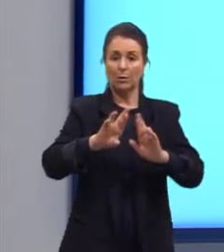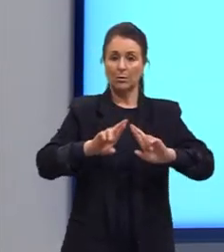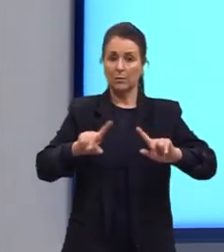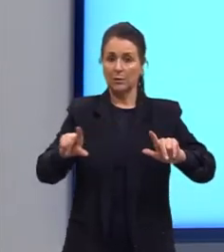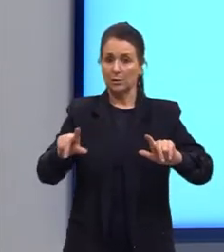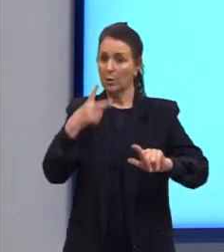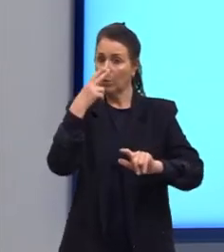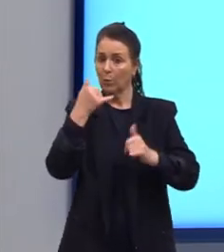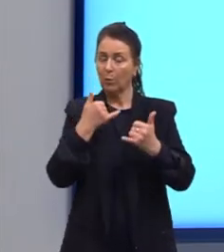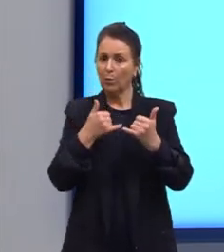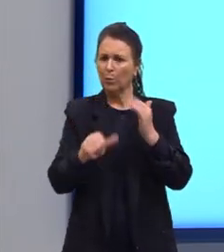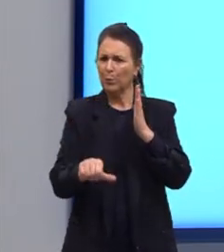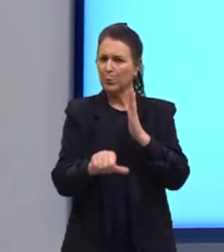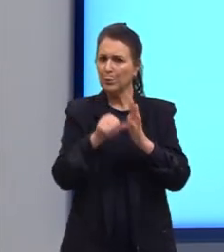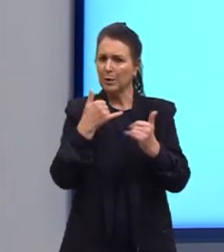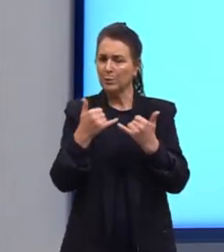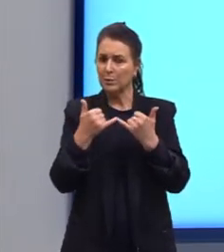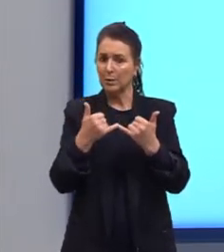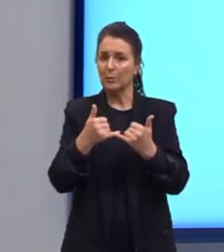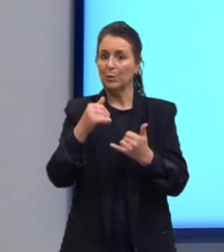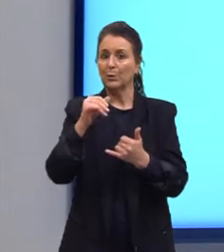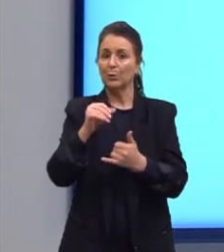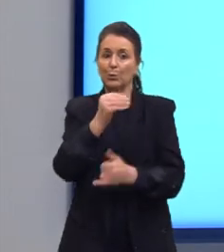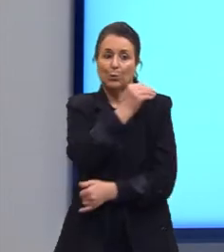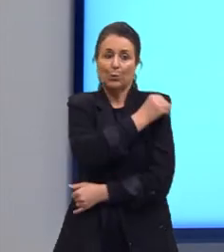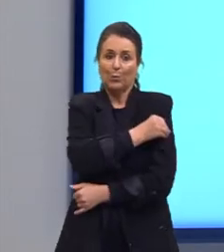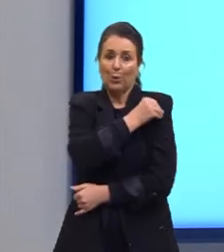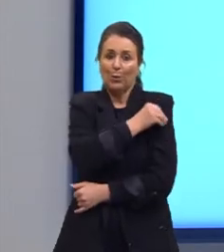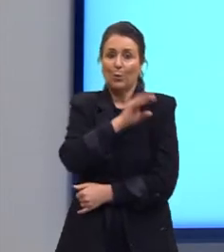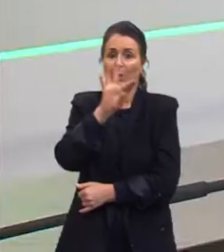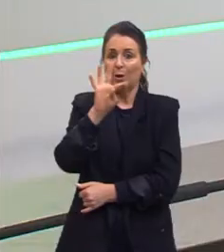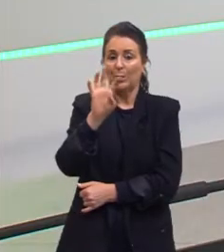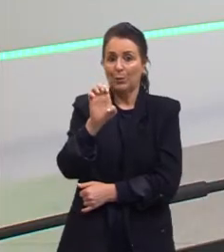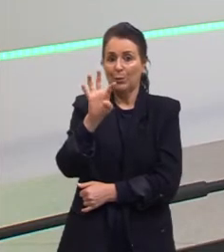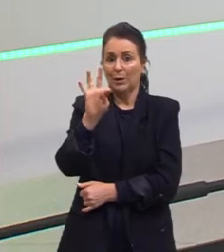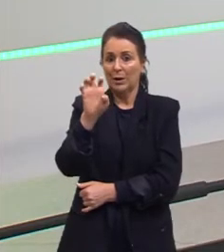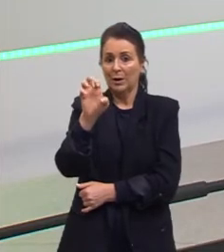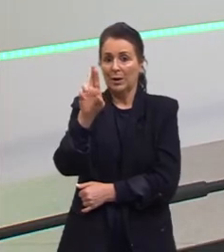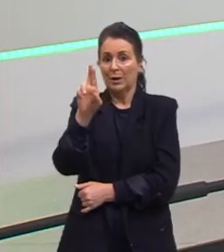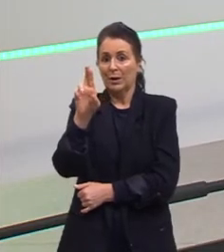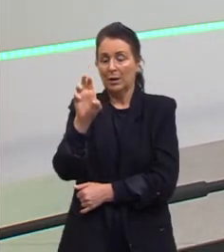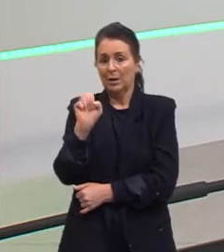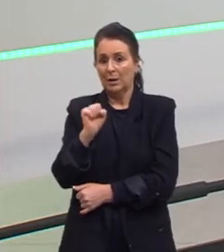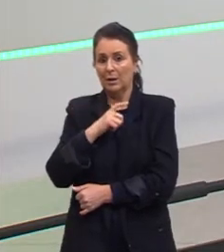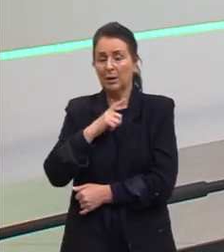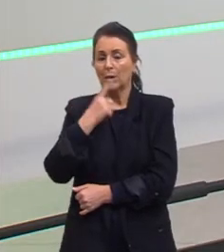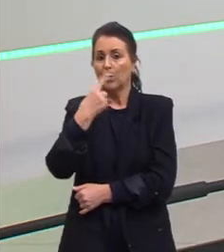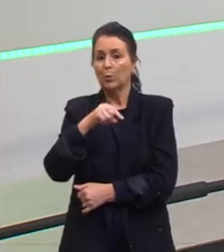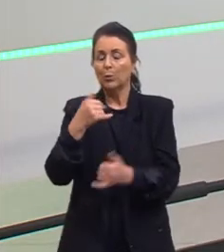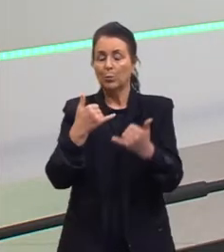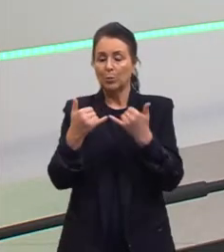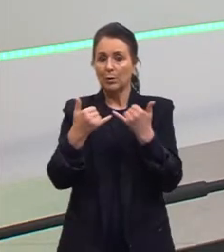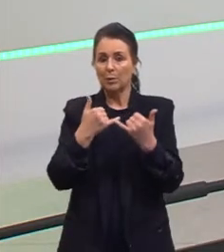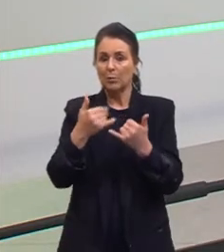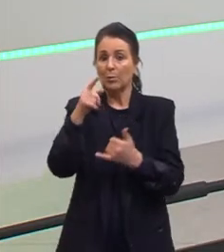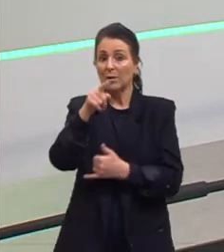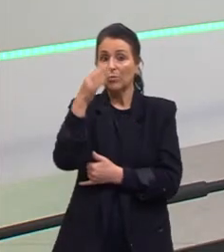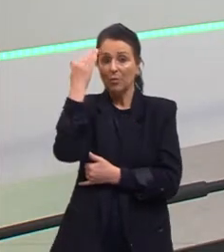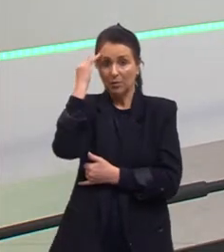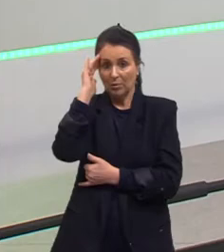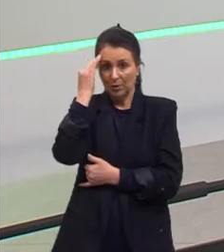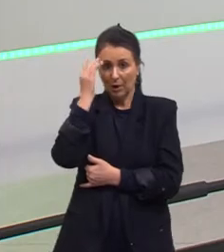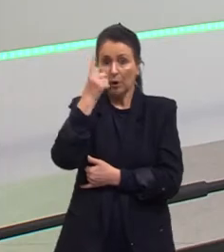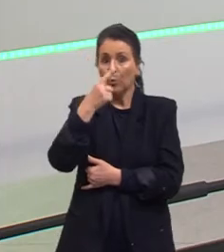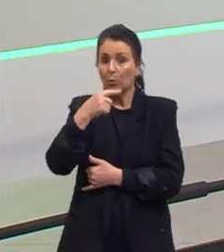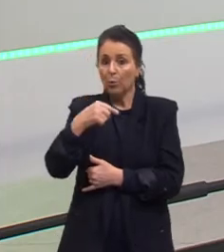primeiro exemplo que eu trouxe, do álcool e do éter, aqui eu trouxe outro exemplo, para vocês entenderem bem direitinho, de outra